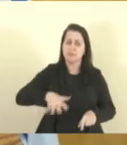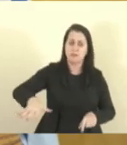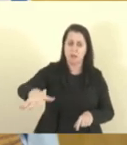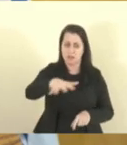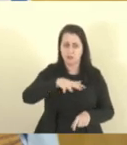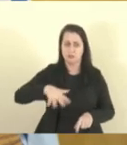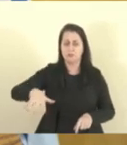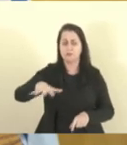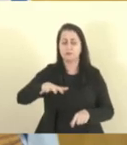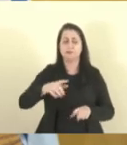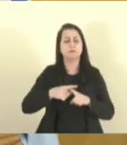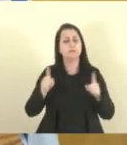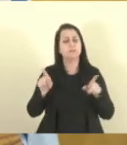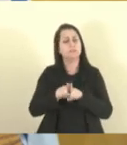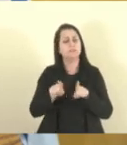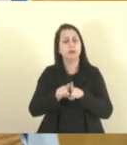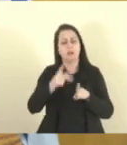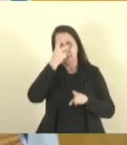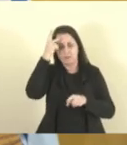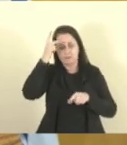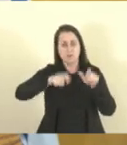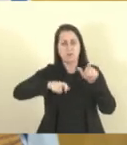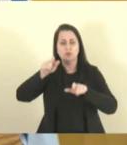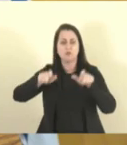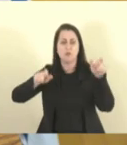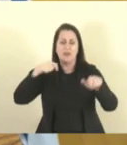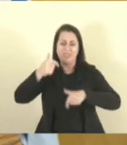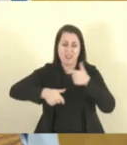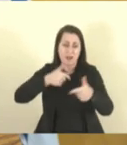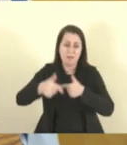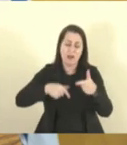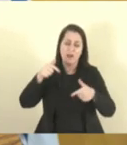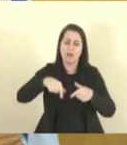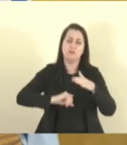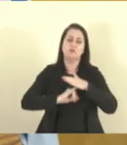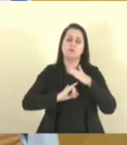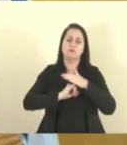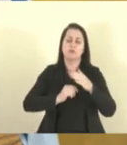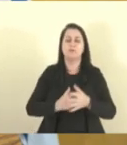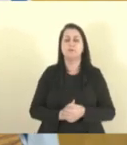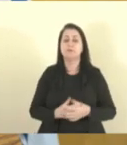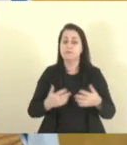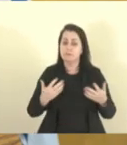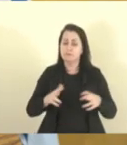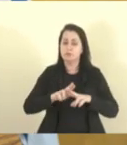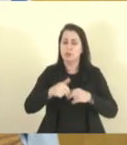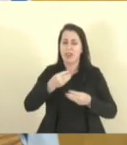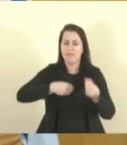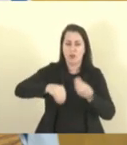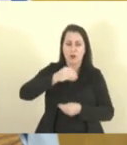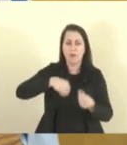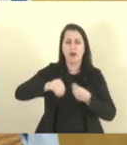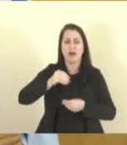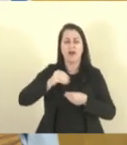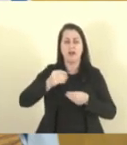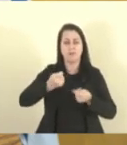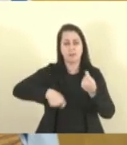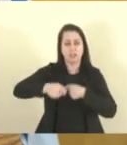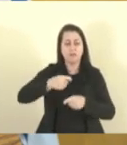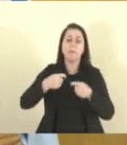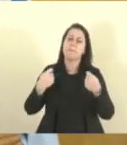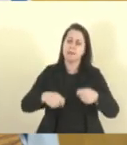físicos, mas as pessoas que servem a essa instituição. Por isso, essa reforma administrativa, ela tem que